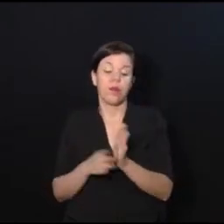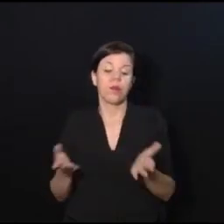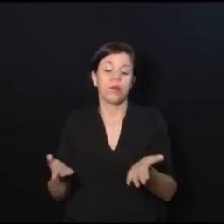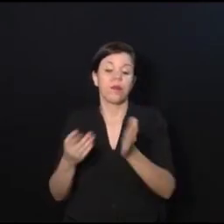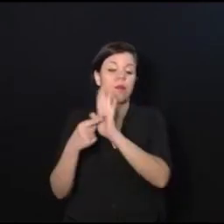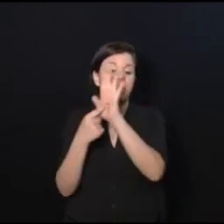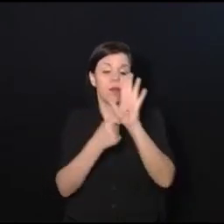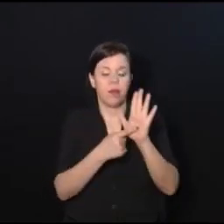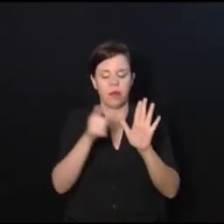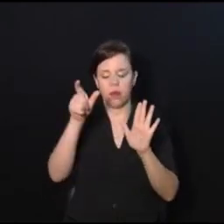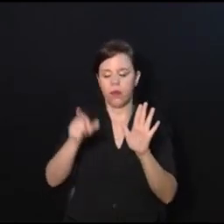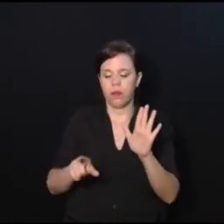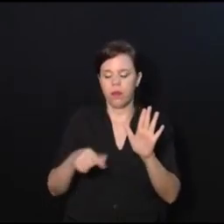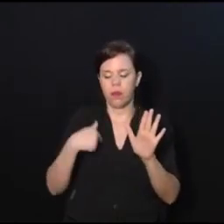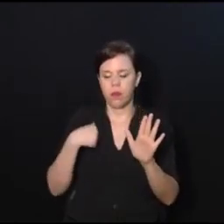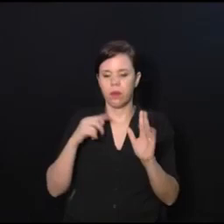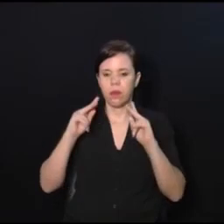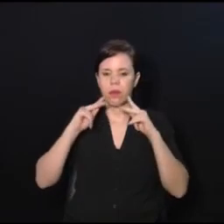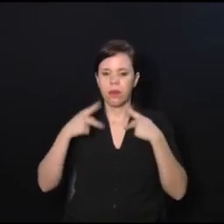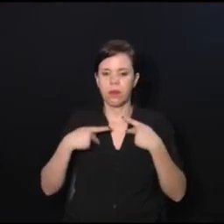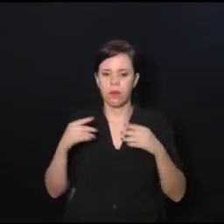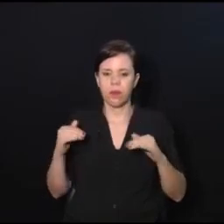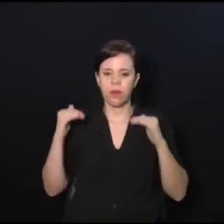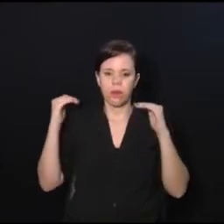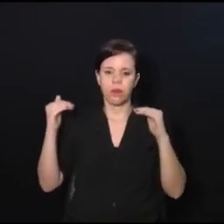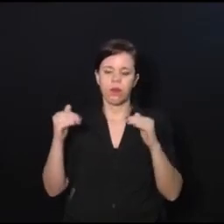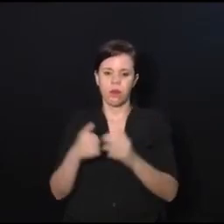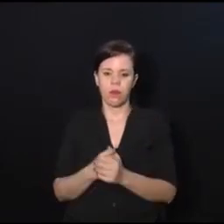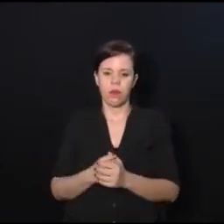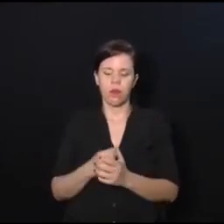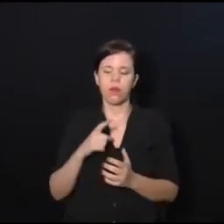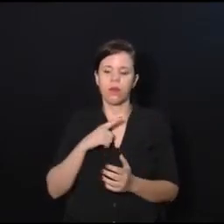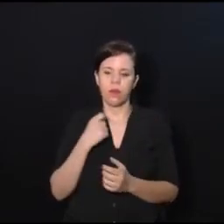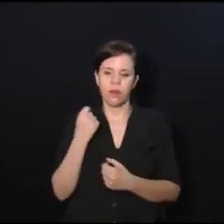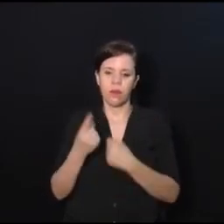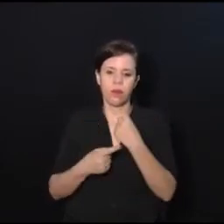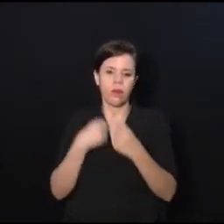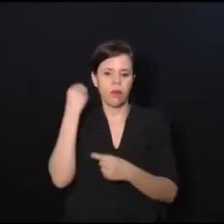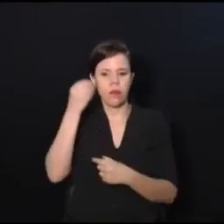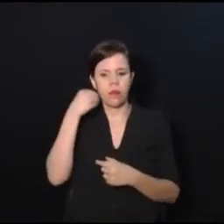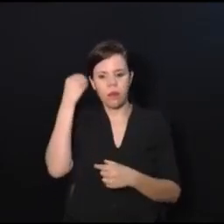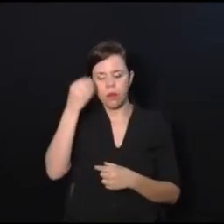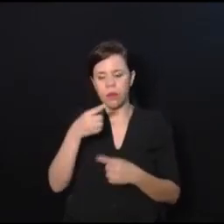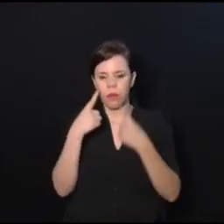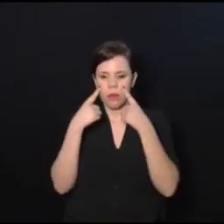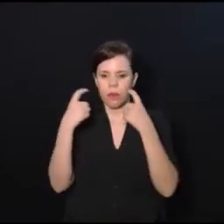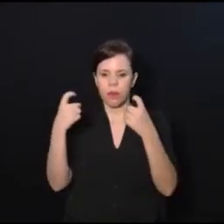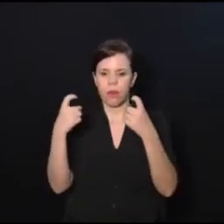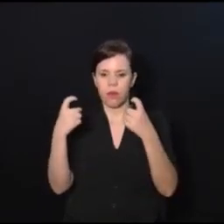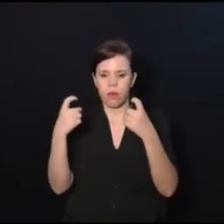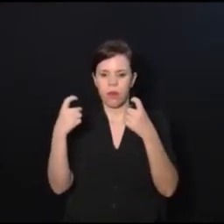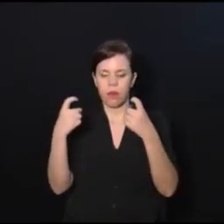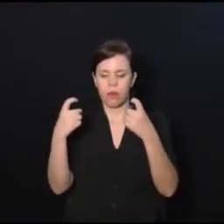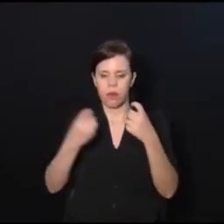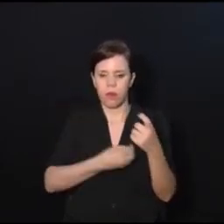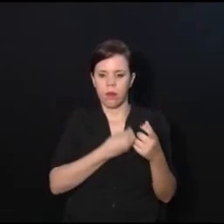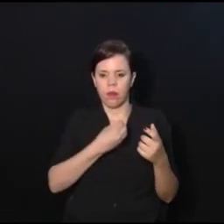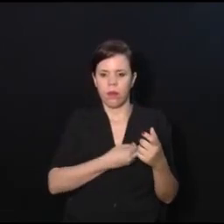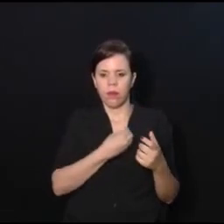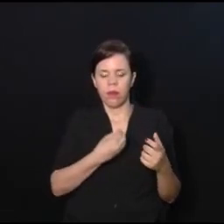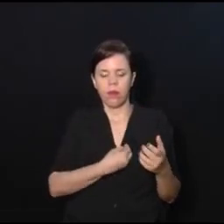a gente, acima de tudo, é ser humano. E eu tenho algumas experiências bem interessantes de vida, que eu vou